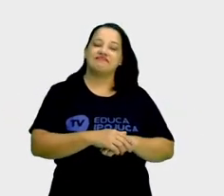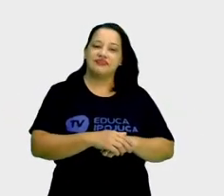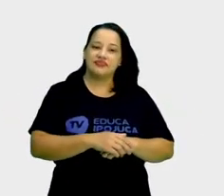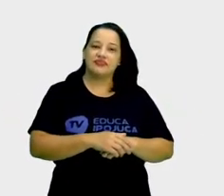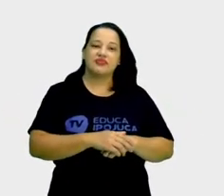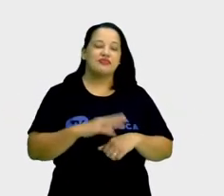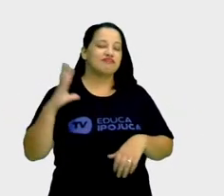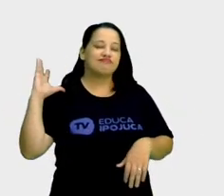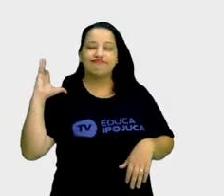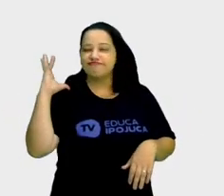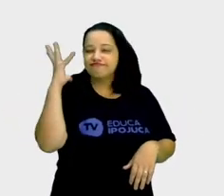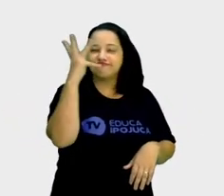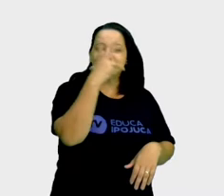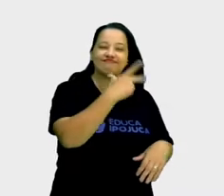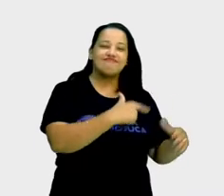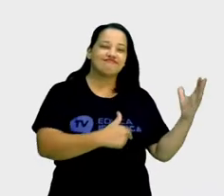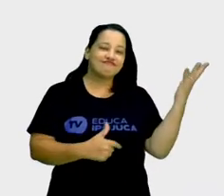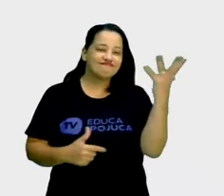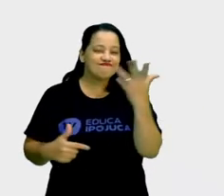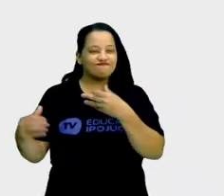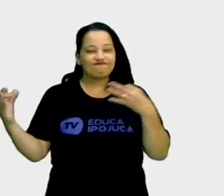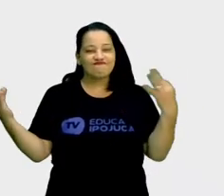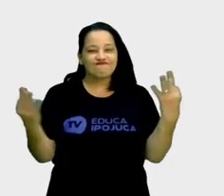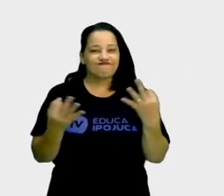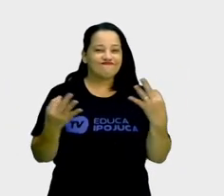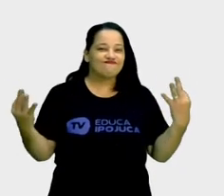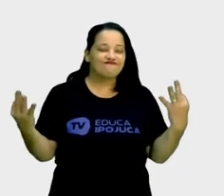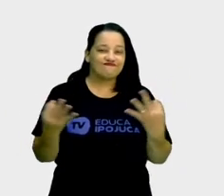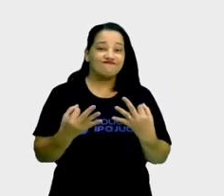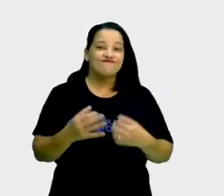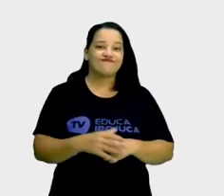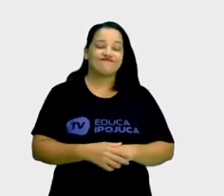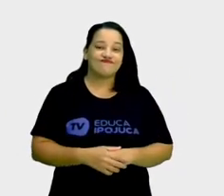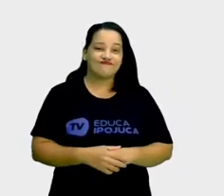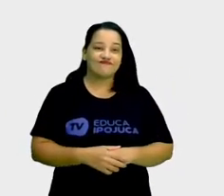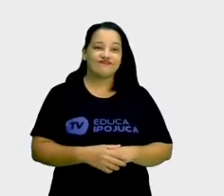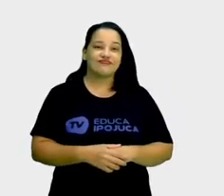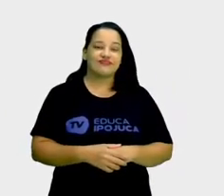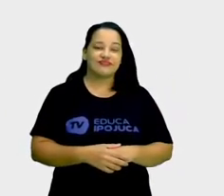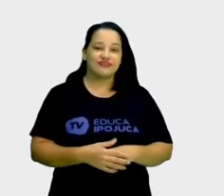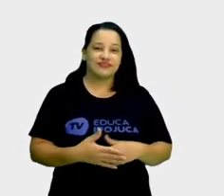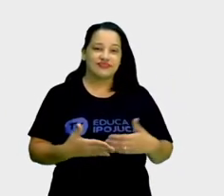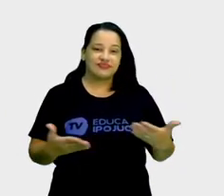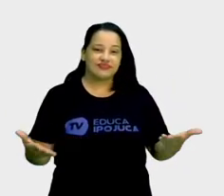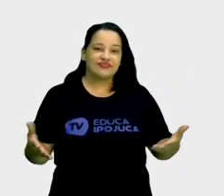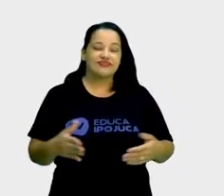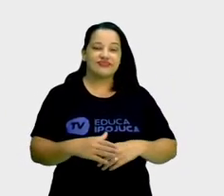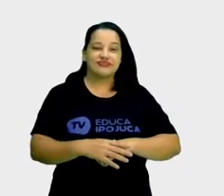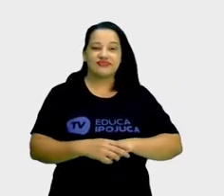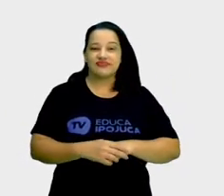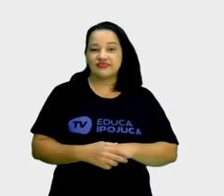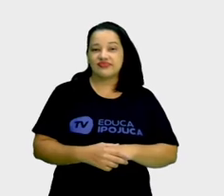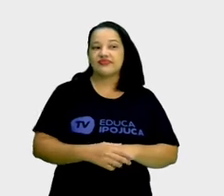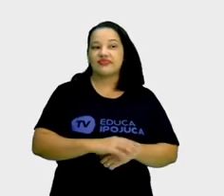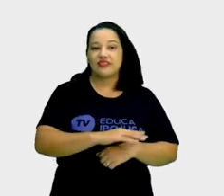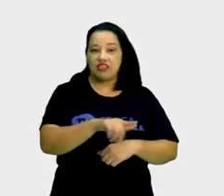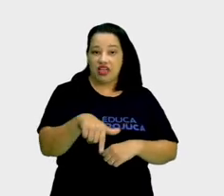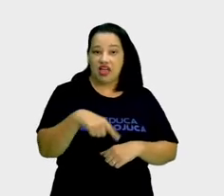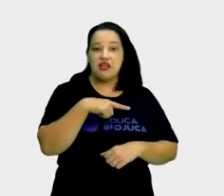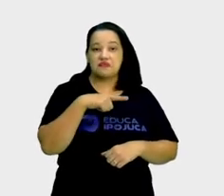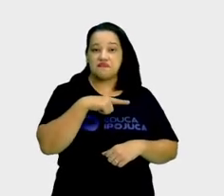bela, que por mais de dez vezes, ganhou o título